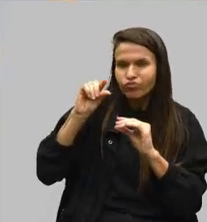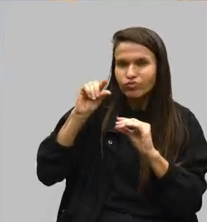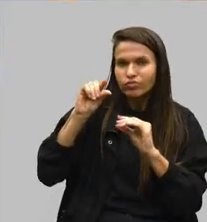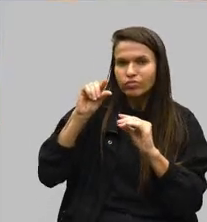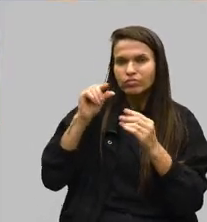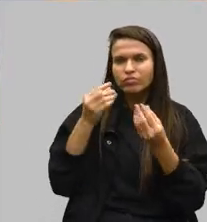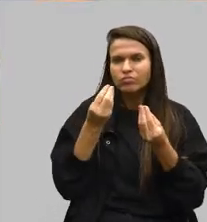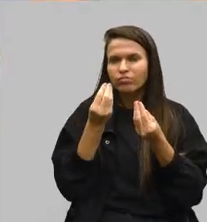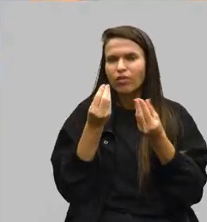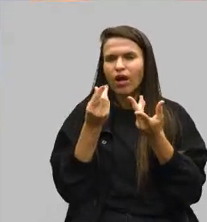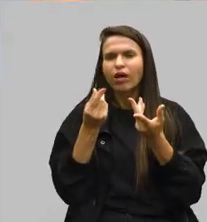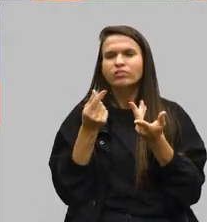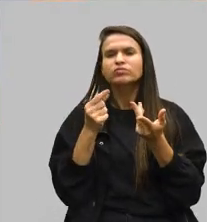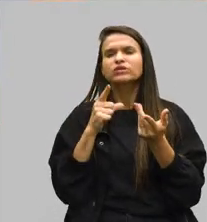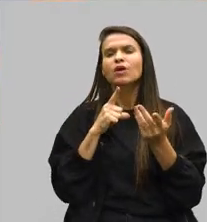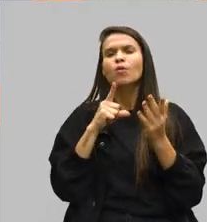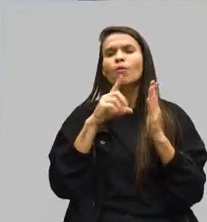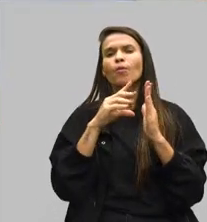trabalho escravo.